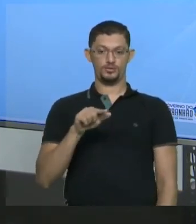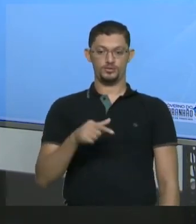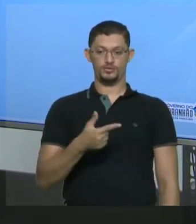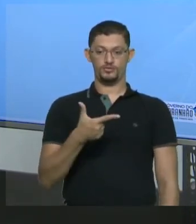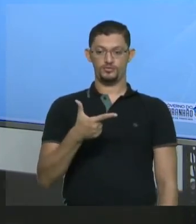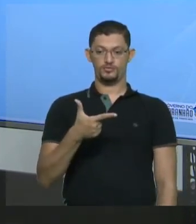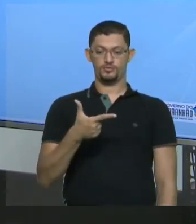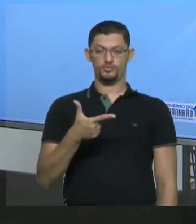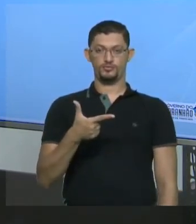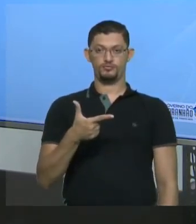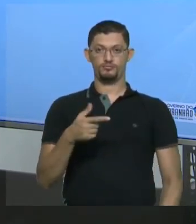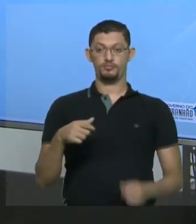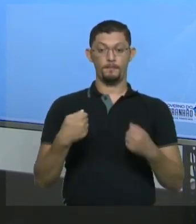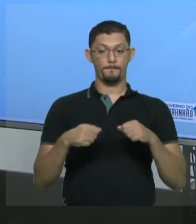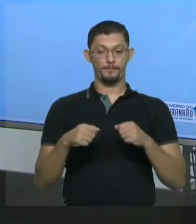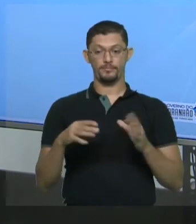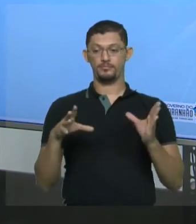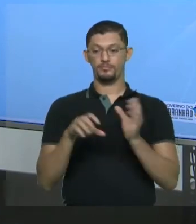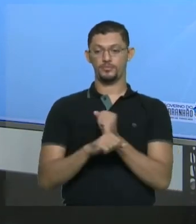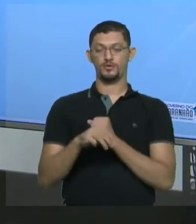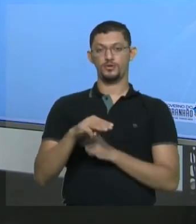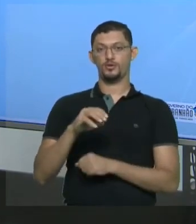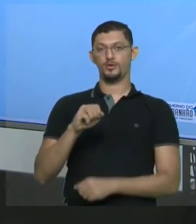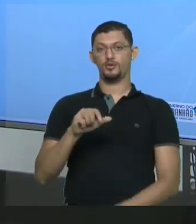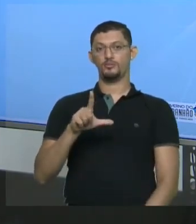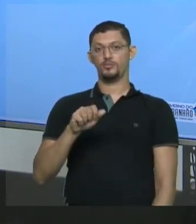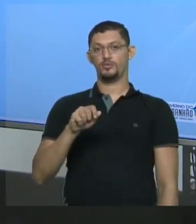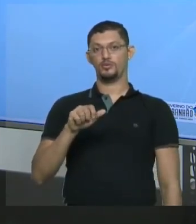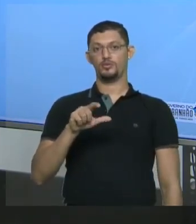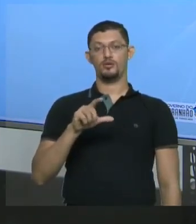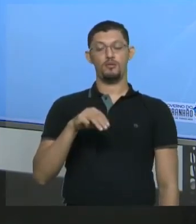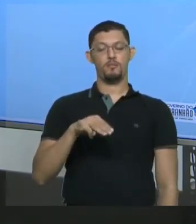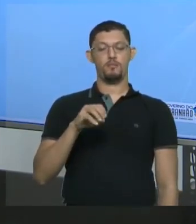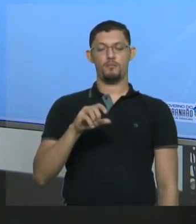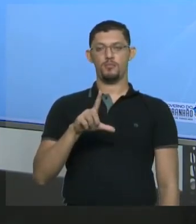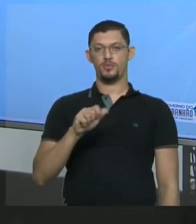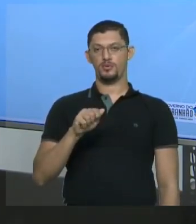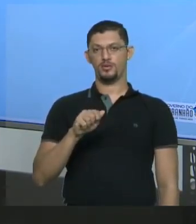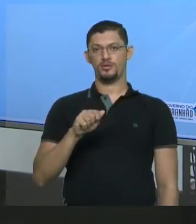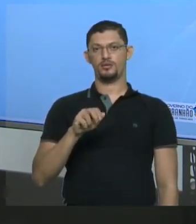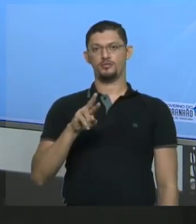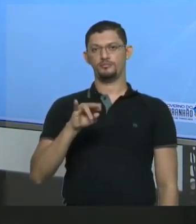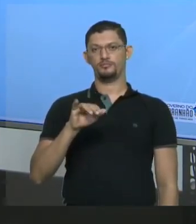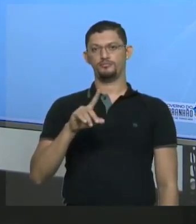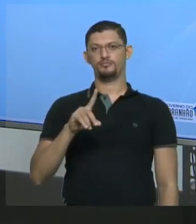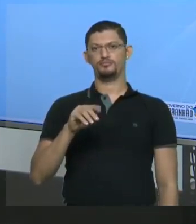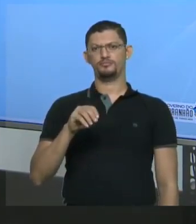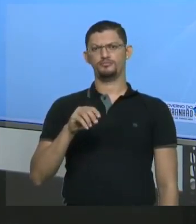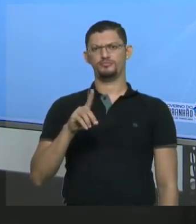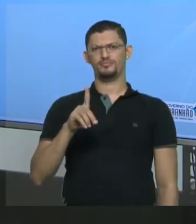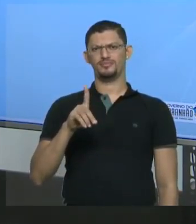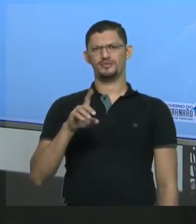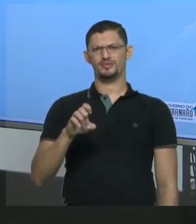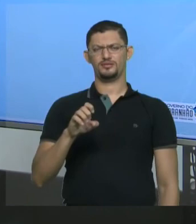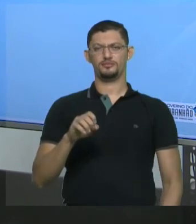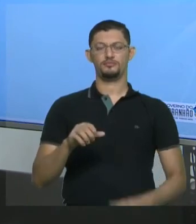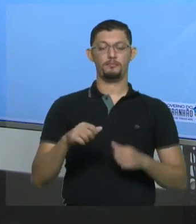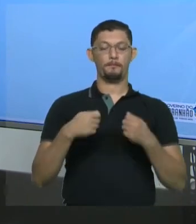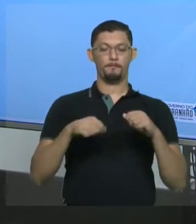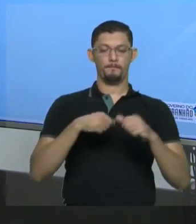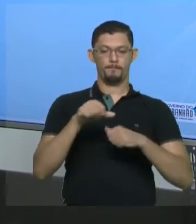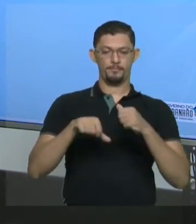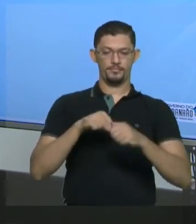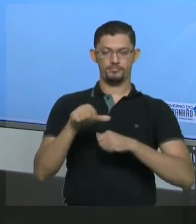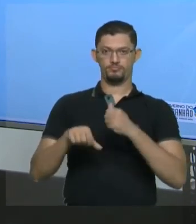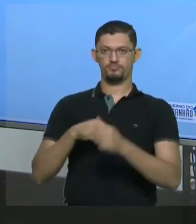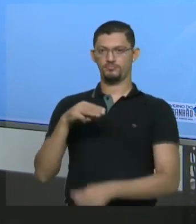calcular molaridade, molaridade é mol pelo volume em litro. Então, esse soluto aqui tem que ser transformado para